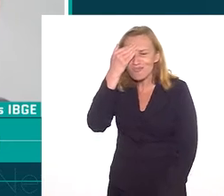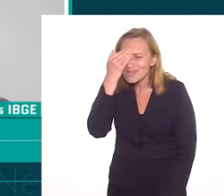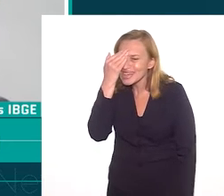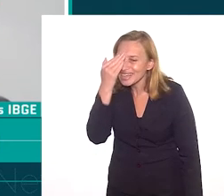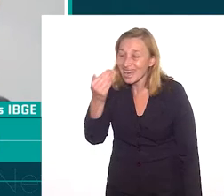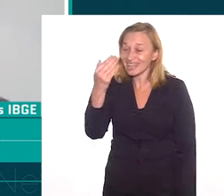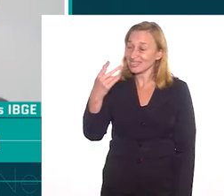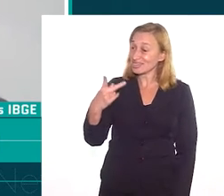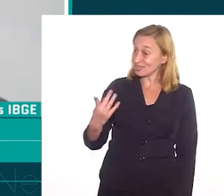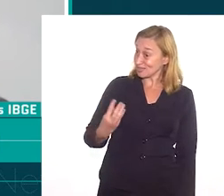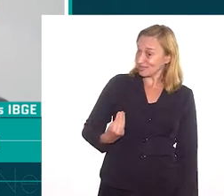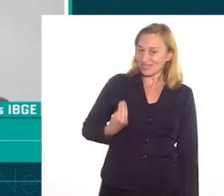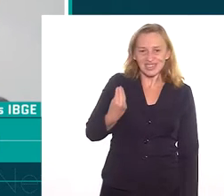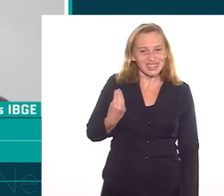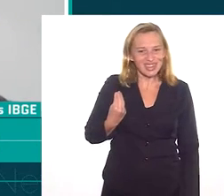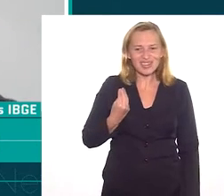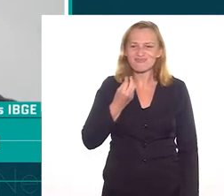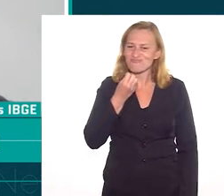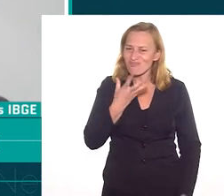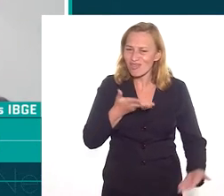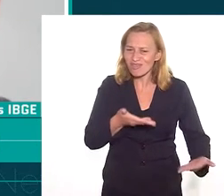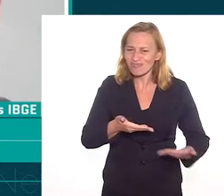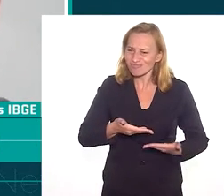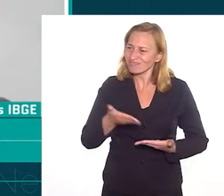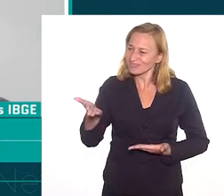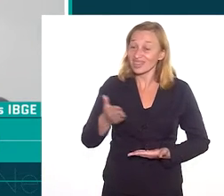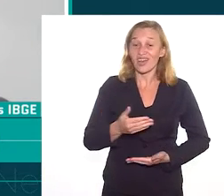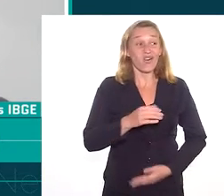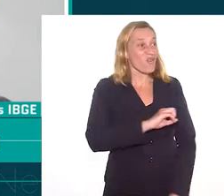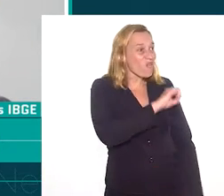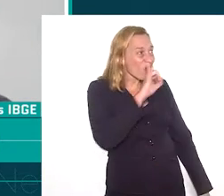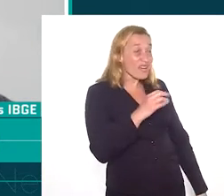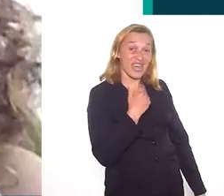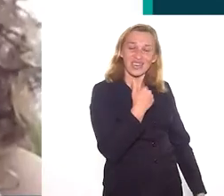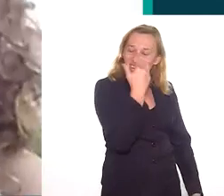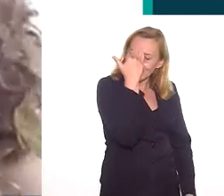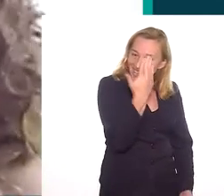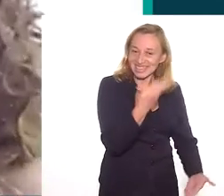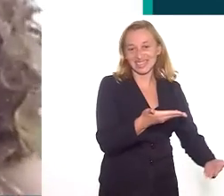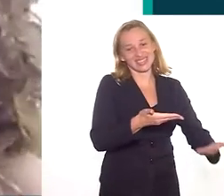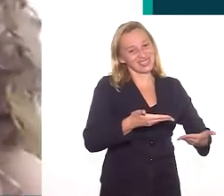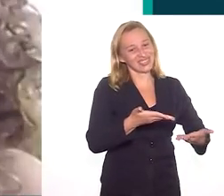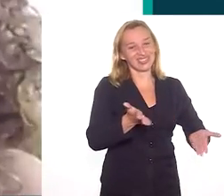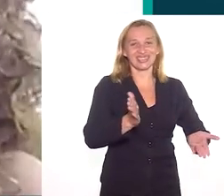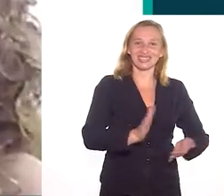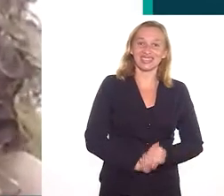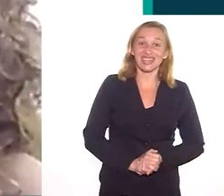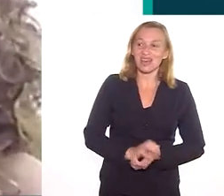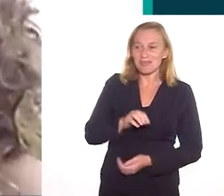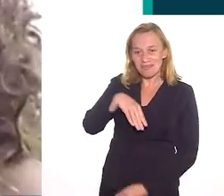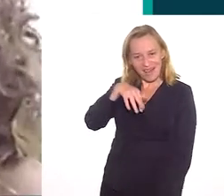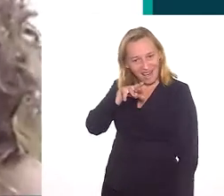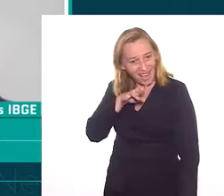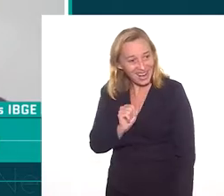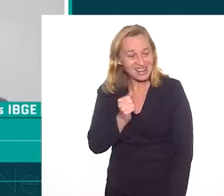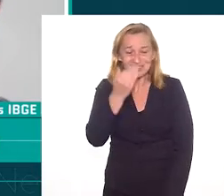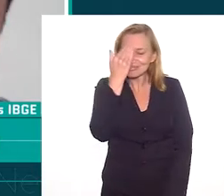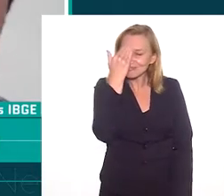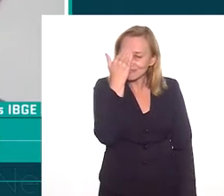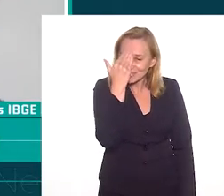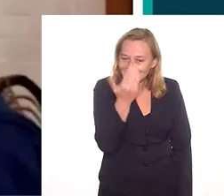Fernanda, muitíssimo obrigado pela tua presença. Muito bom te receber aqui. Olá! Eu que agradeço pelo convite.